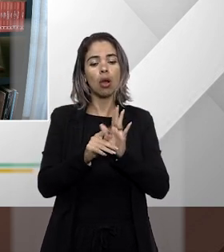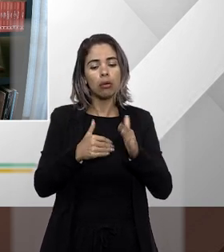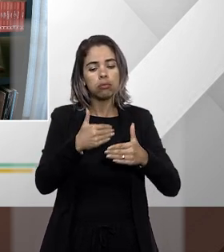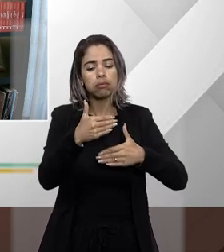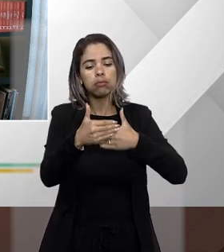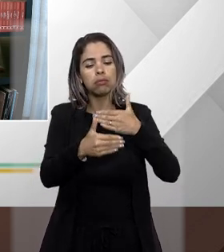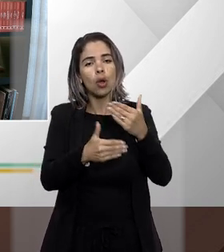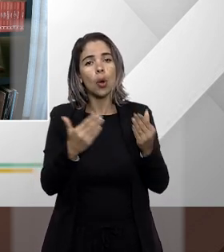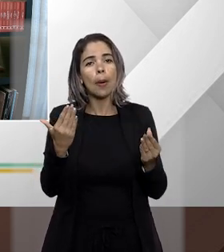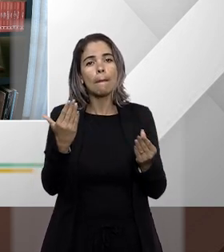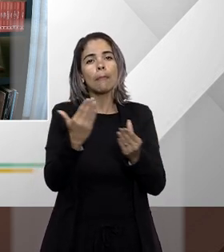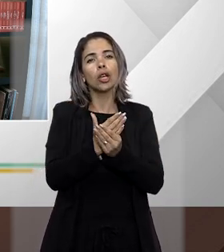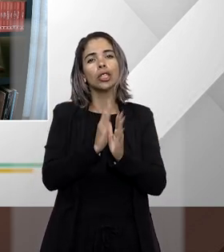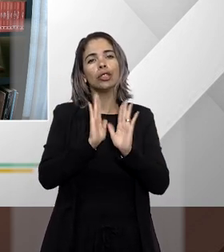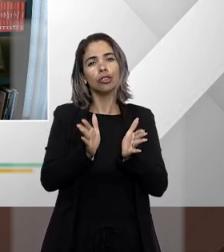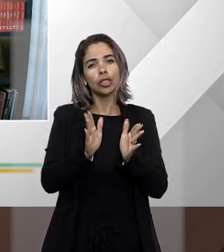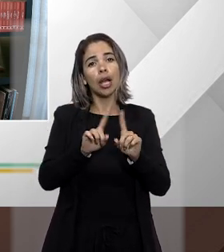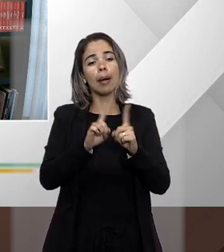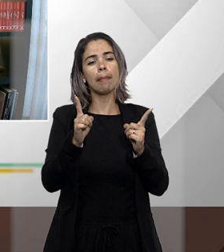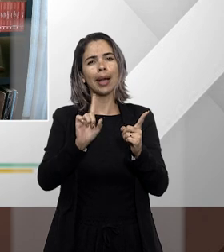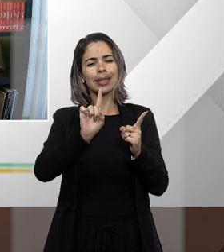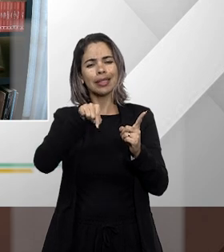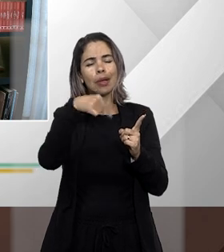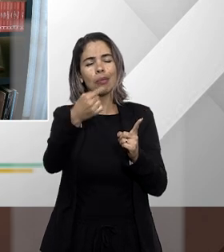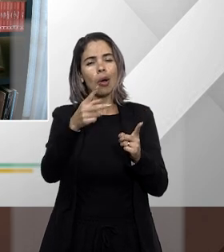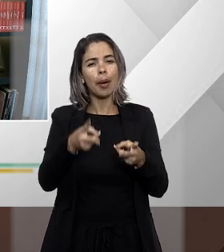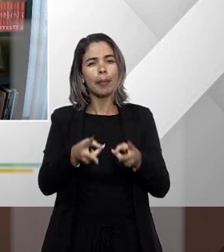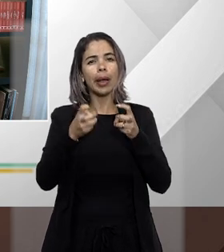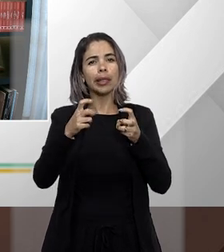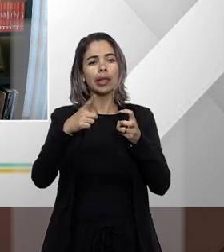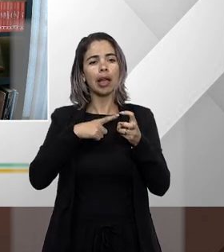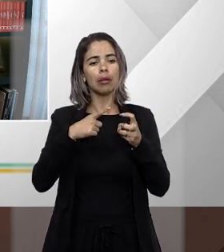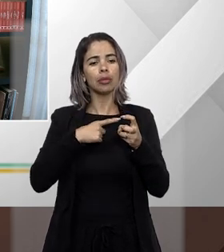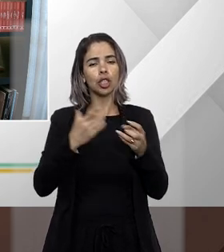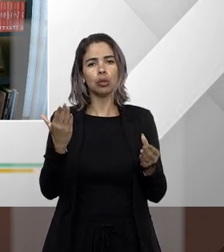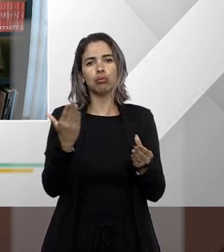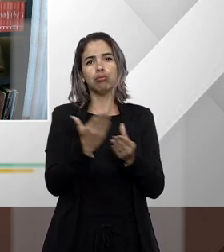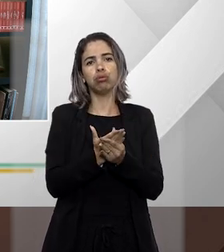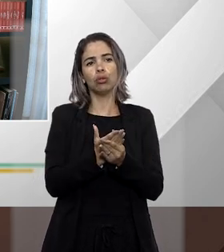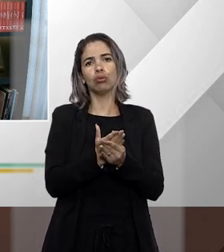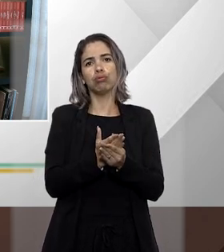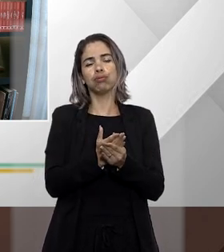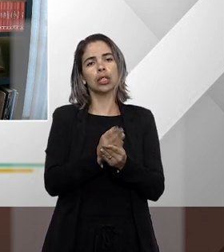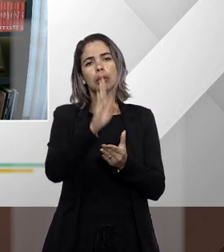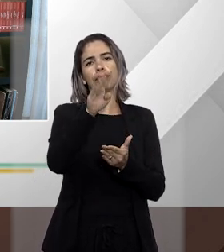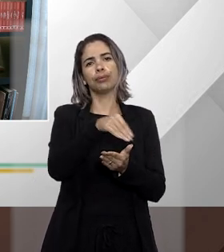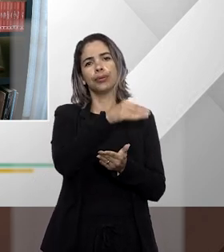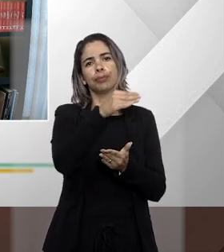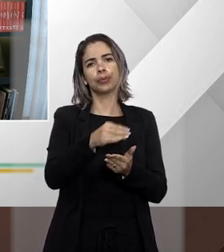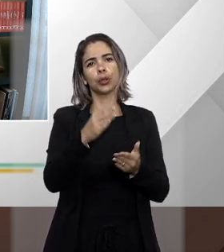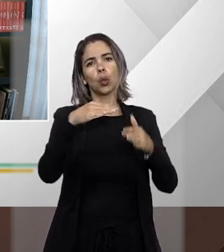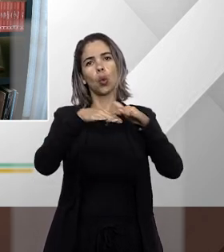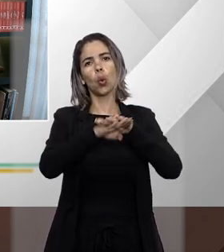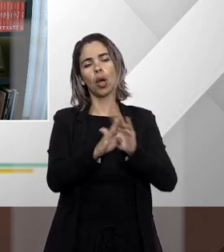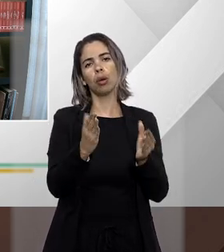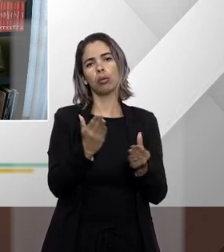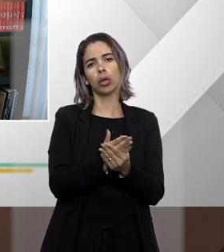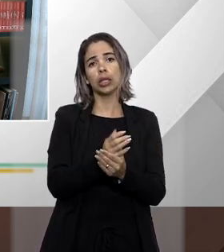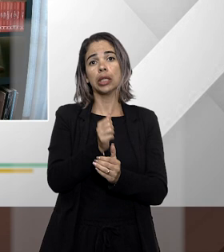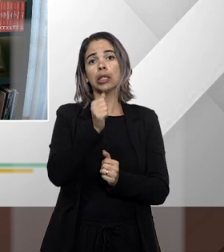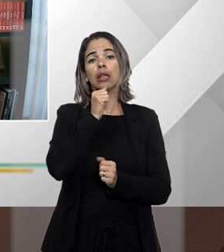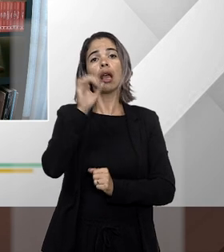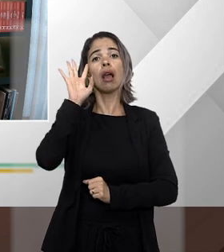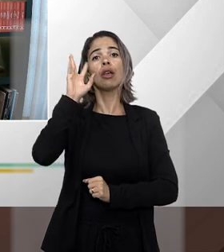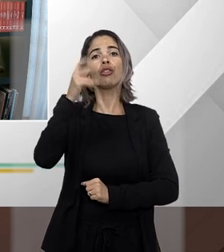improcedência ou extinção sem julgamento do mérito do mandato de segurança o que que ocorre com a liminar anteriormente deferida ela